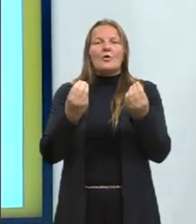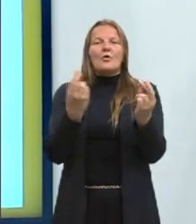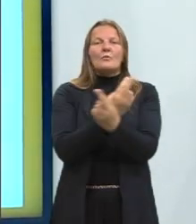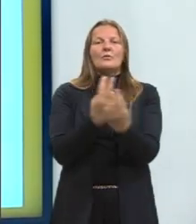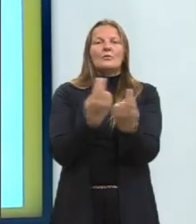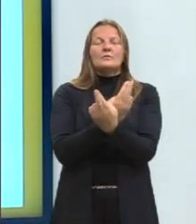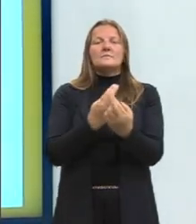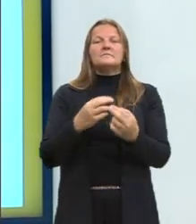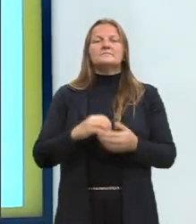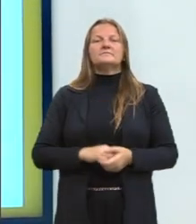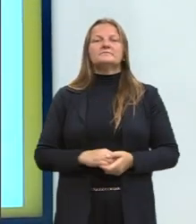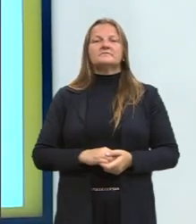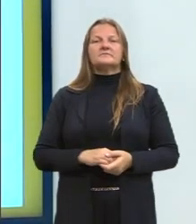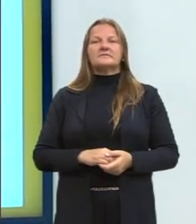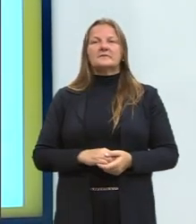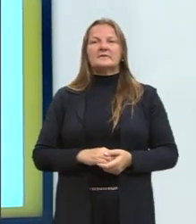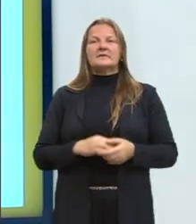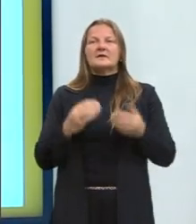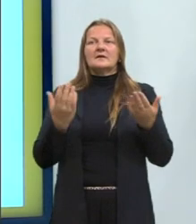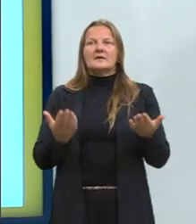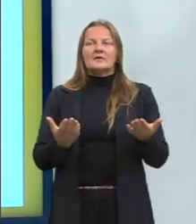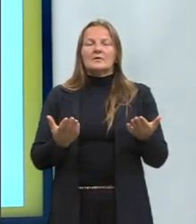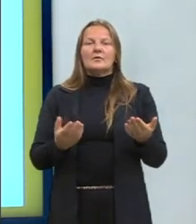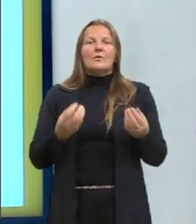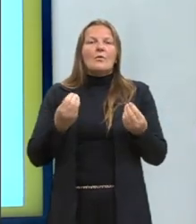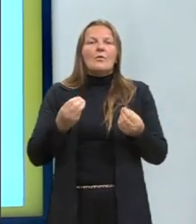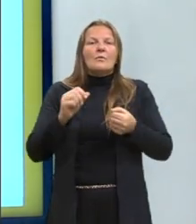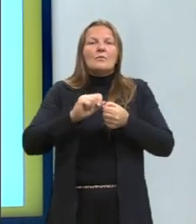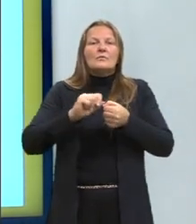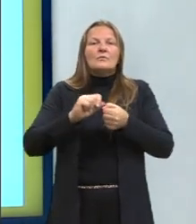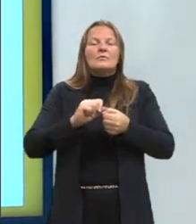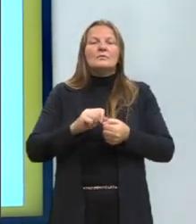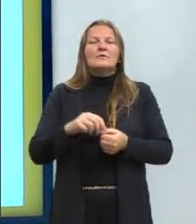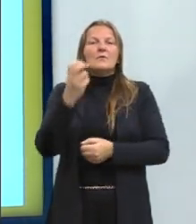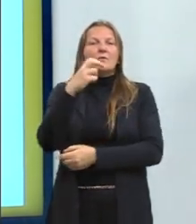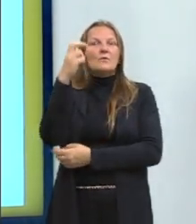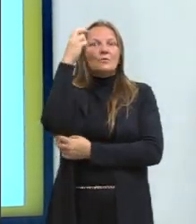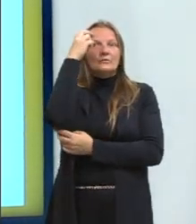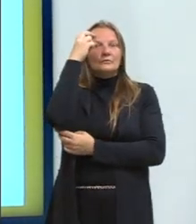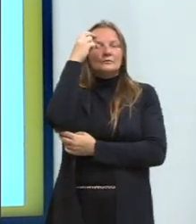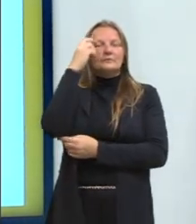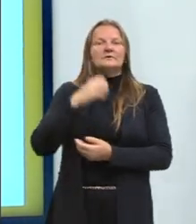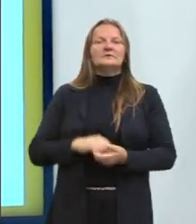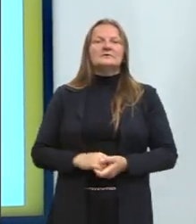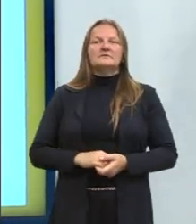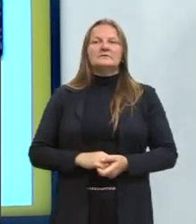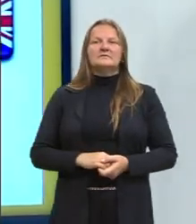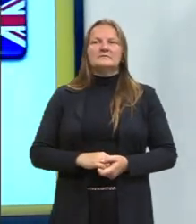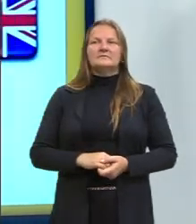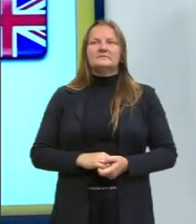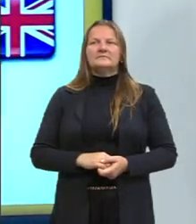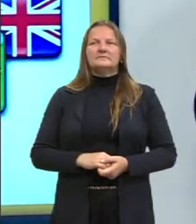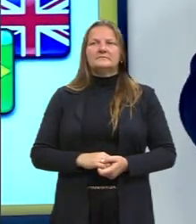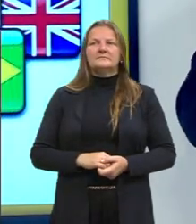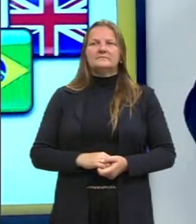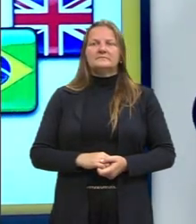eu quis me deter agora mais na parte cultural, porque nós não podemos falar de língua, não podemos falar de idioma sem